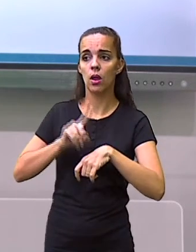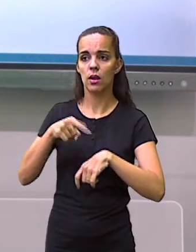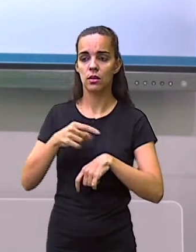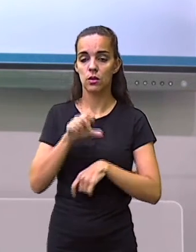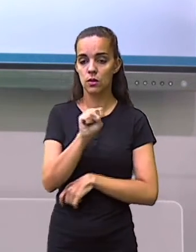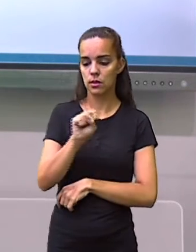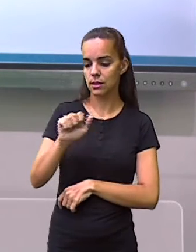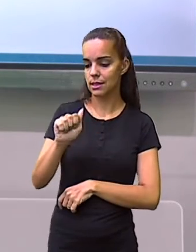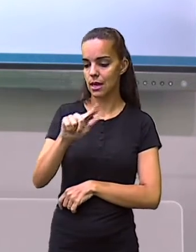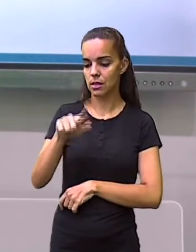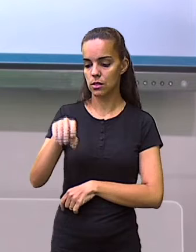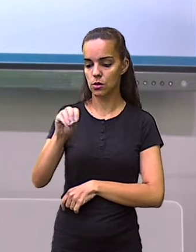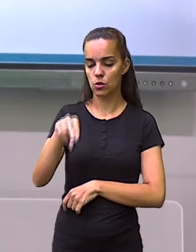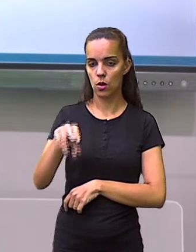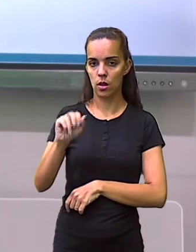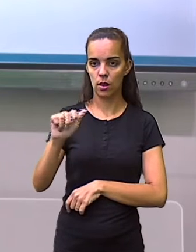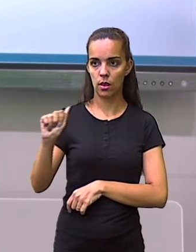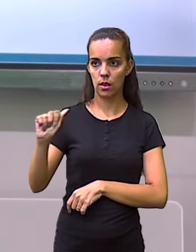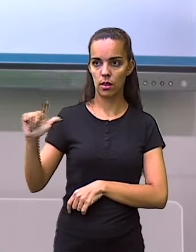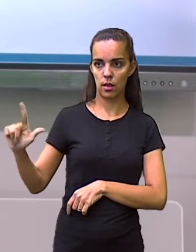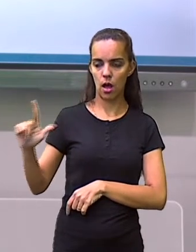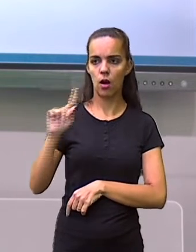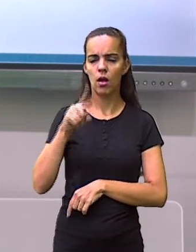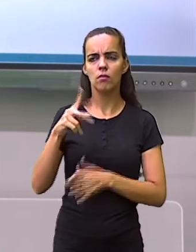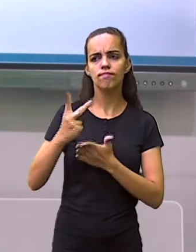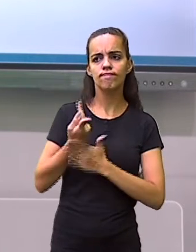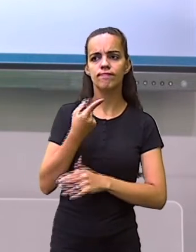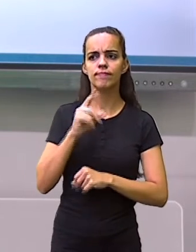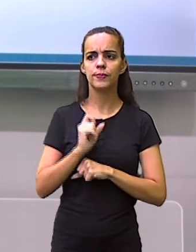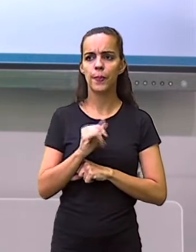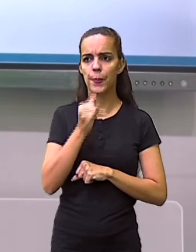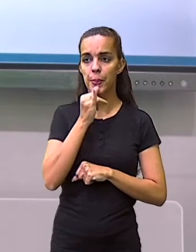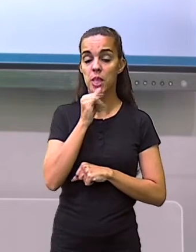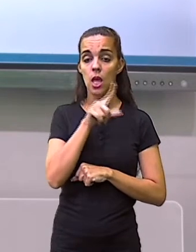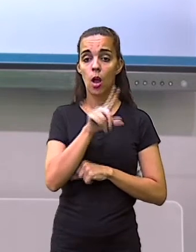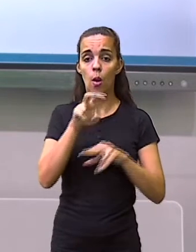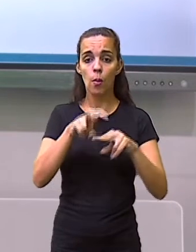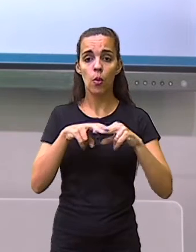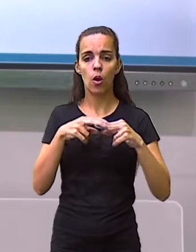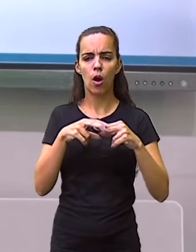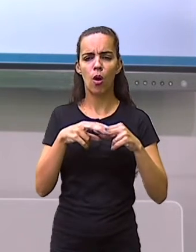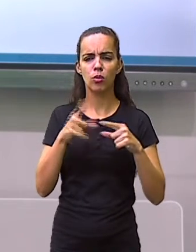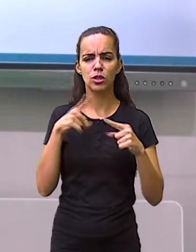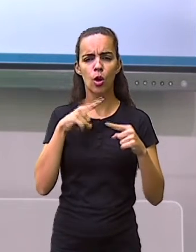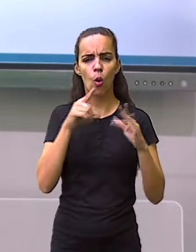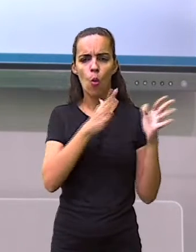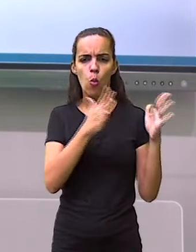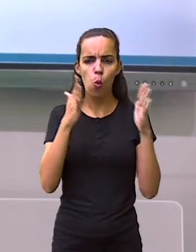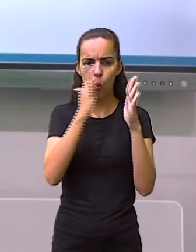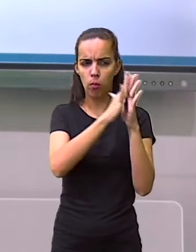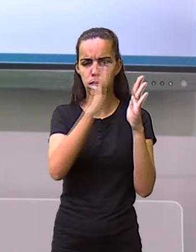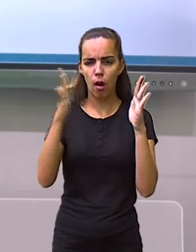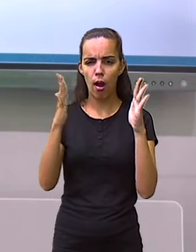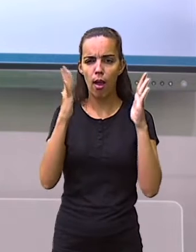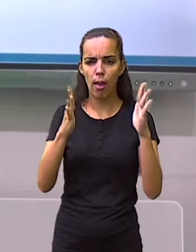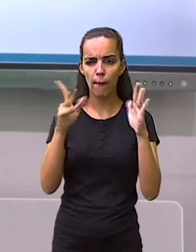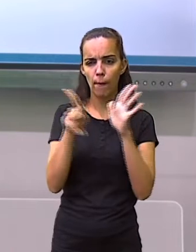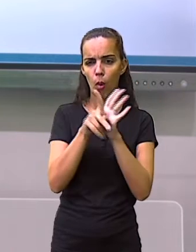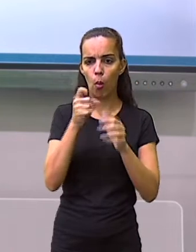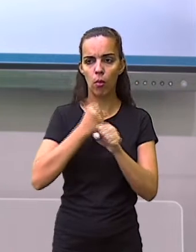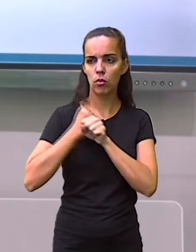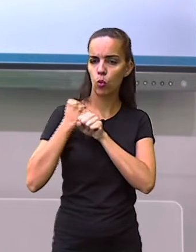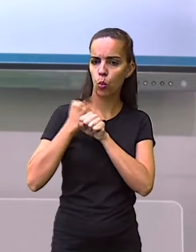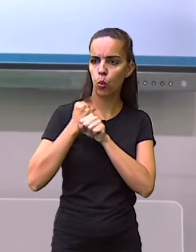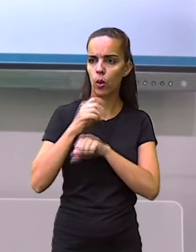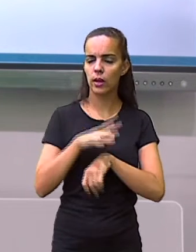sazonal. Esta ocorre em uma época específica do ano, e pode estar